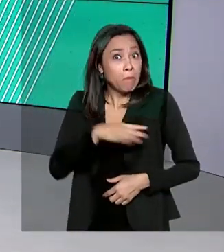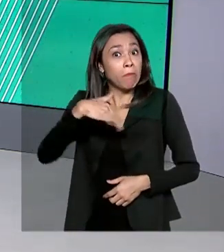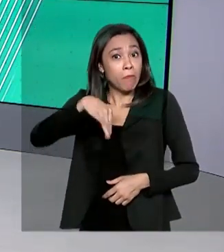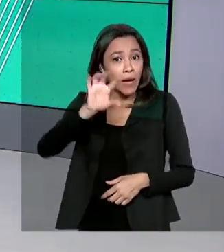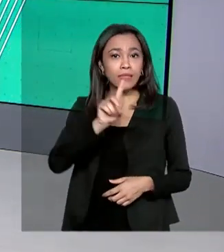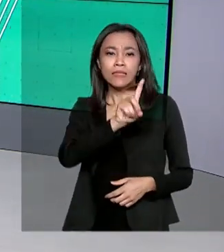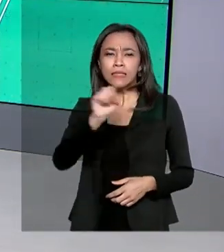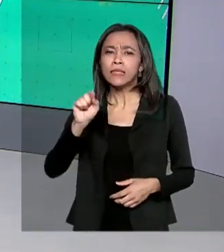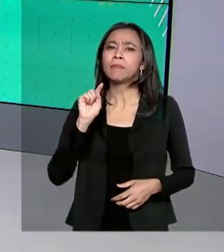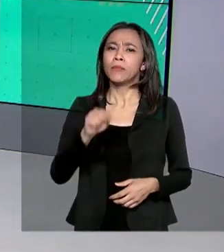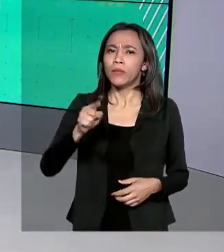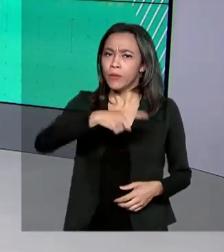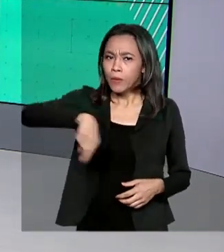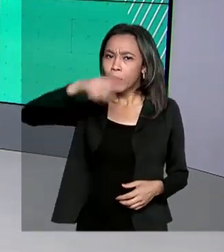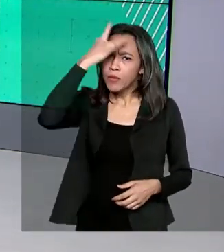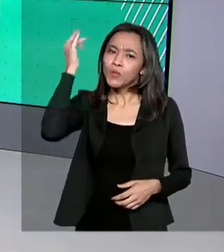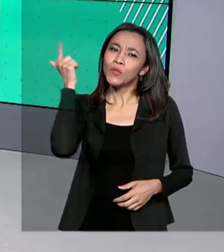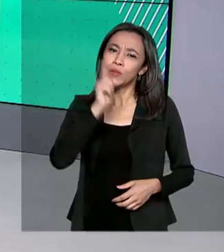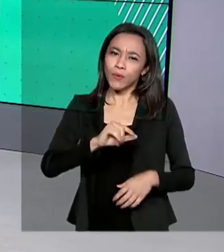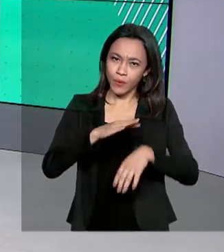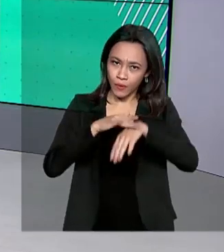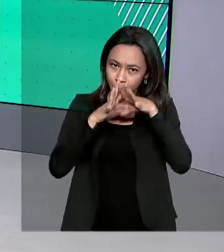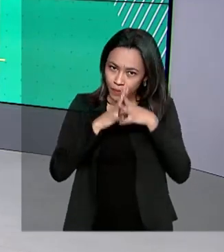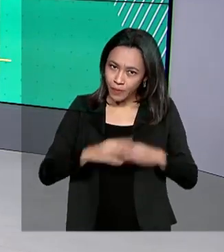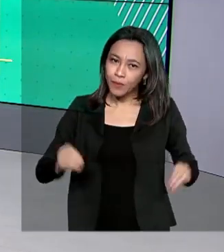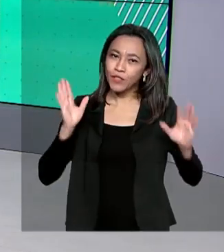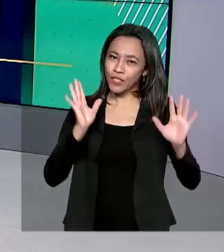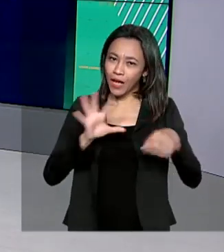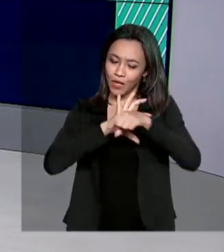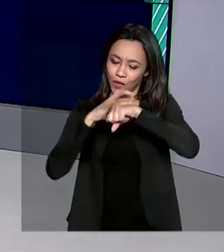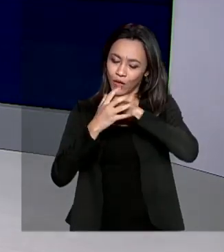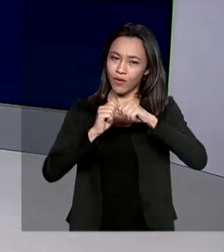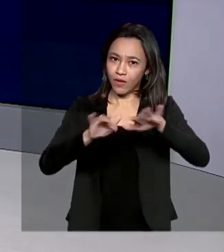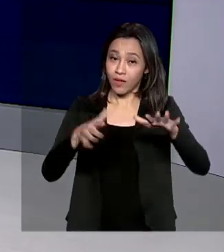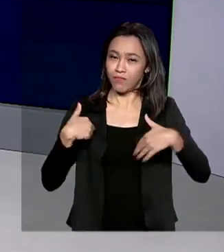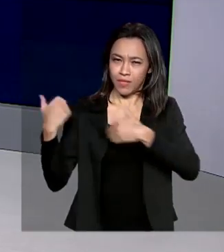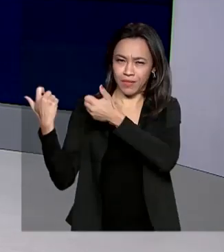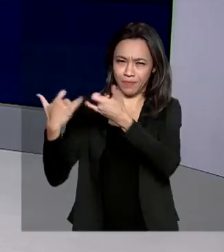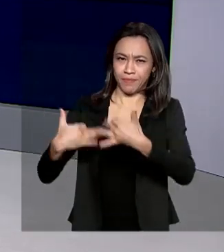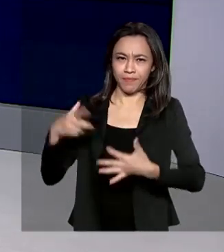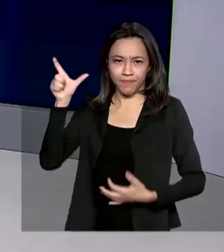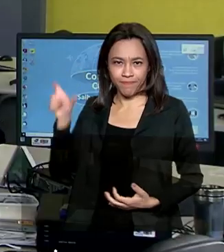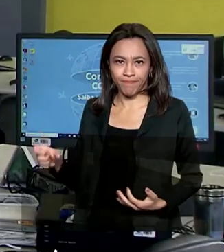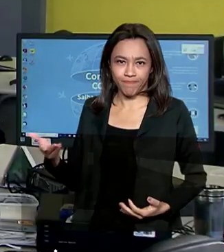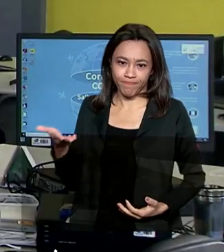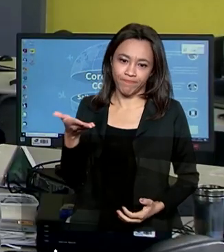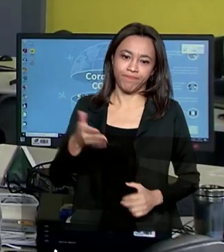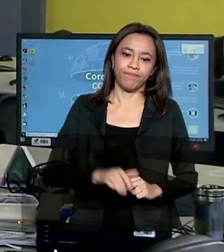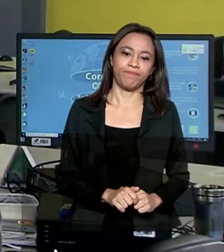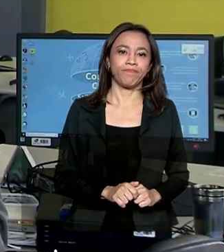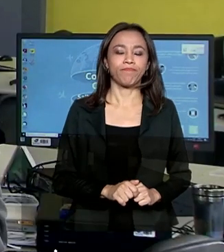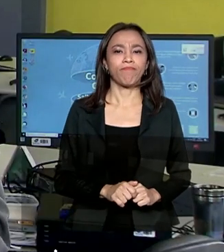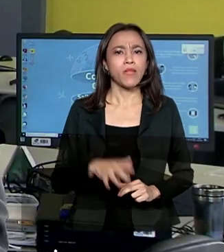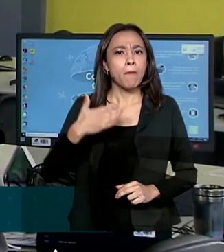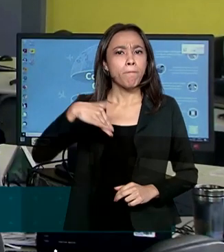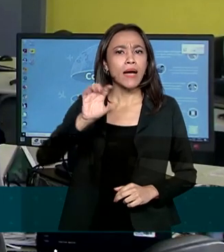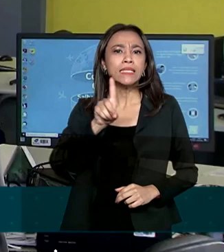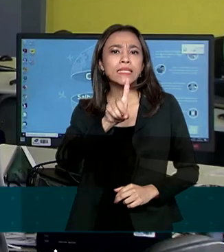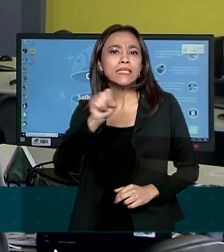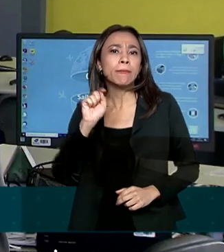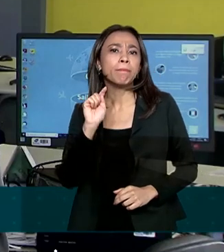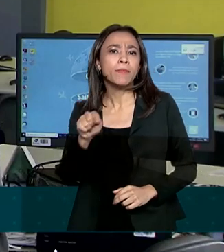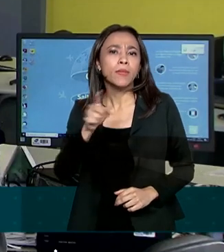brasileiros já estão recuperados da Covid-19. Maurício de Almeida conta pra gente. Mais de 100 mil